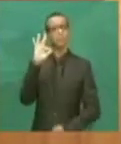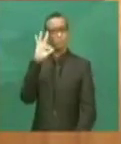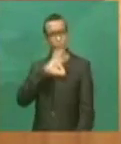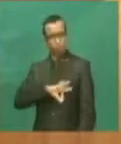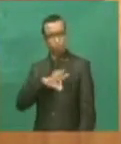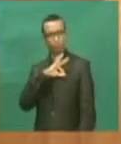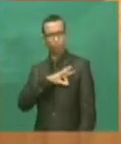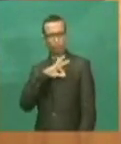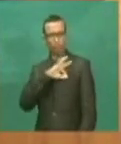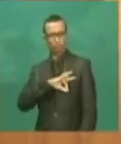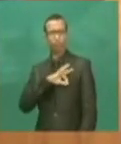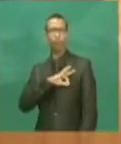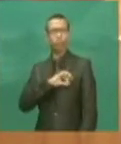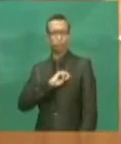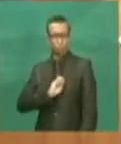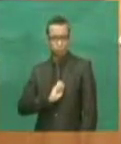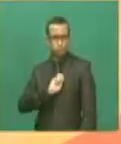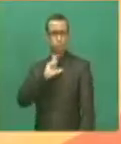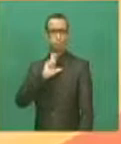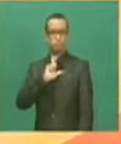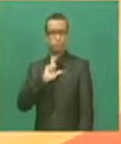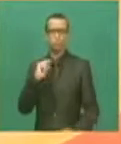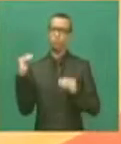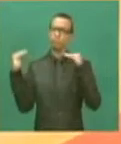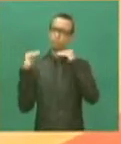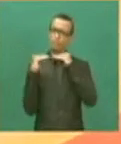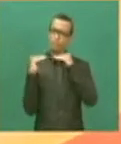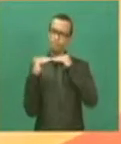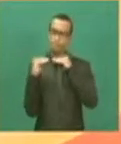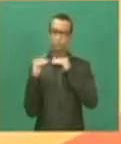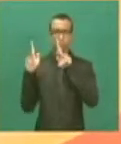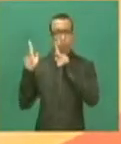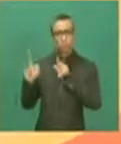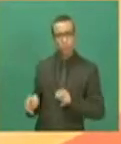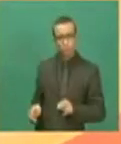seus proventos com nível superior.